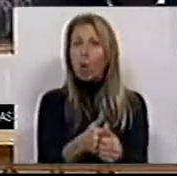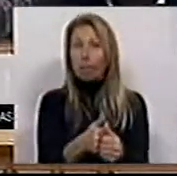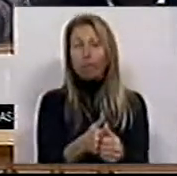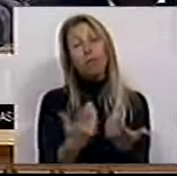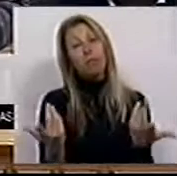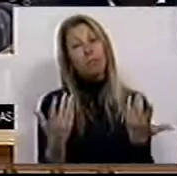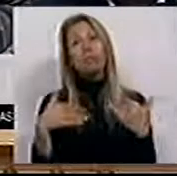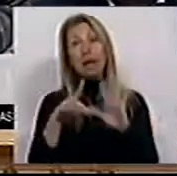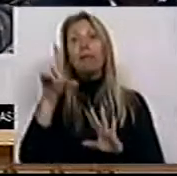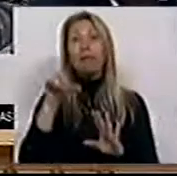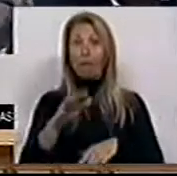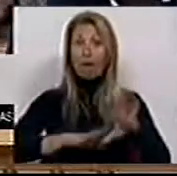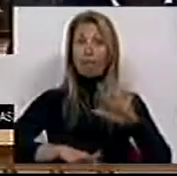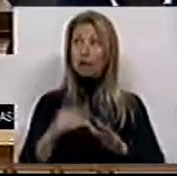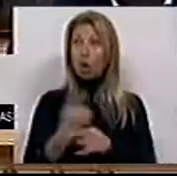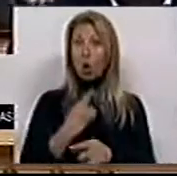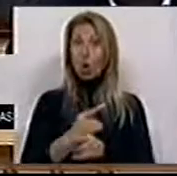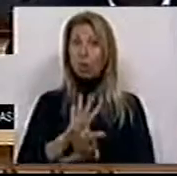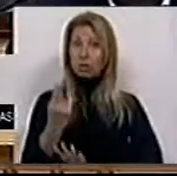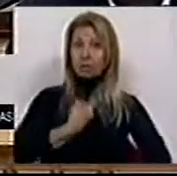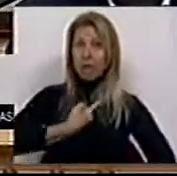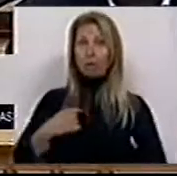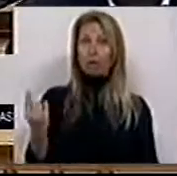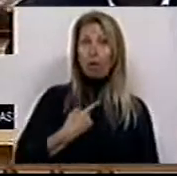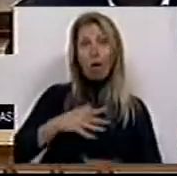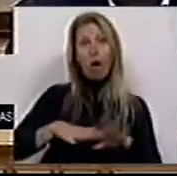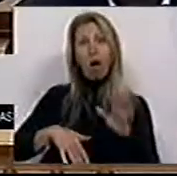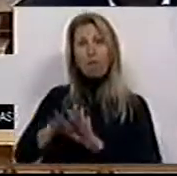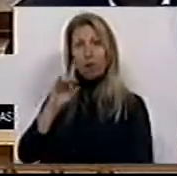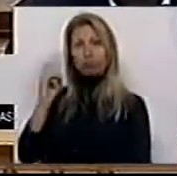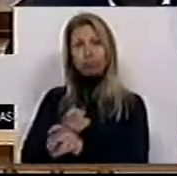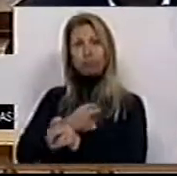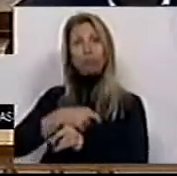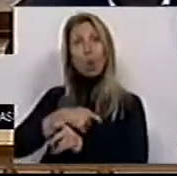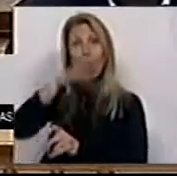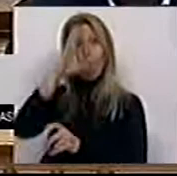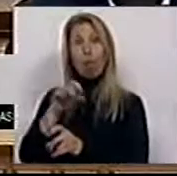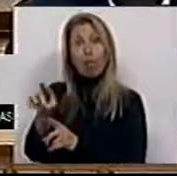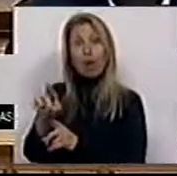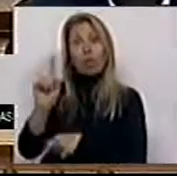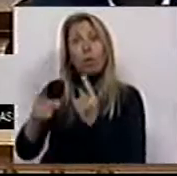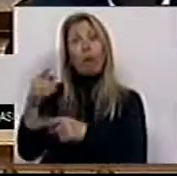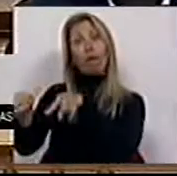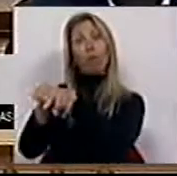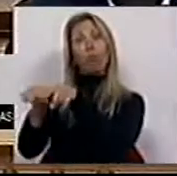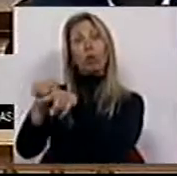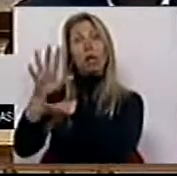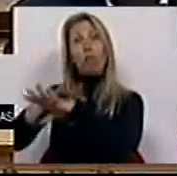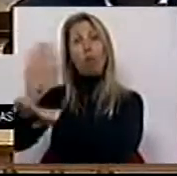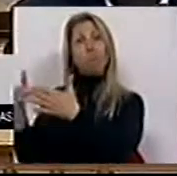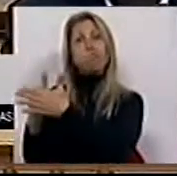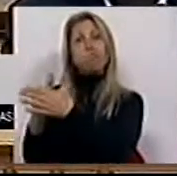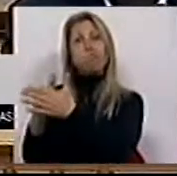fazer aquilo que é a nossa obrigação da fiscalização do Governo no que às políticas das barreiras